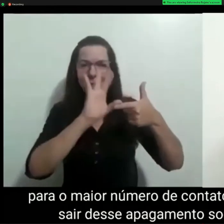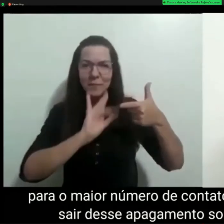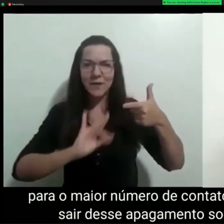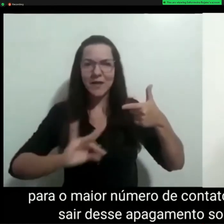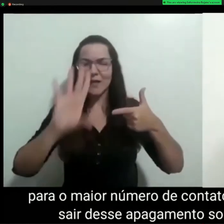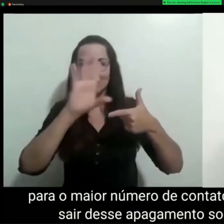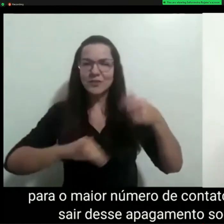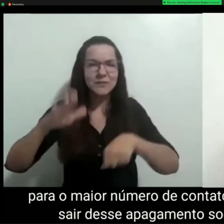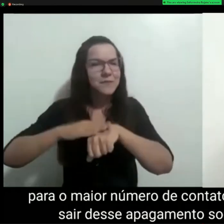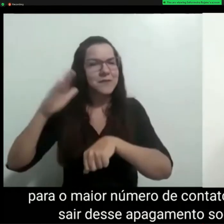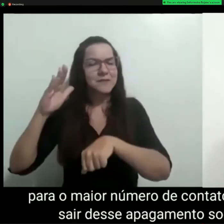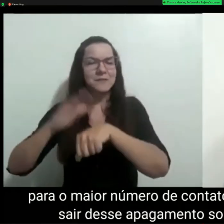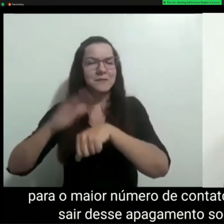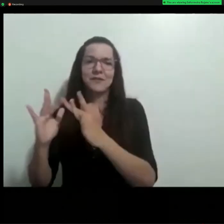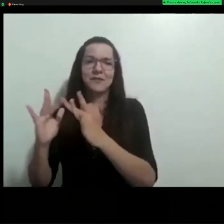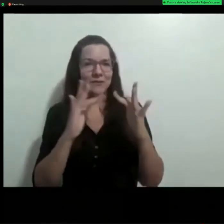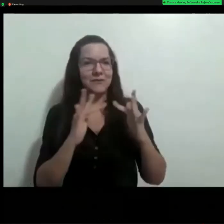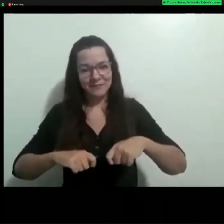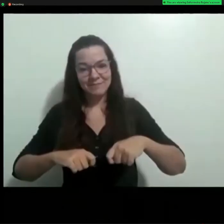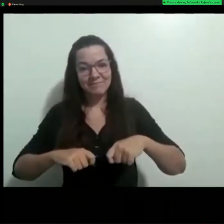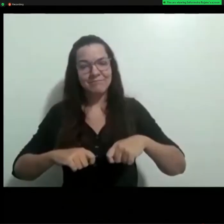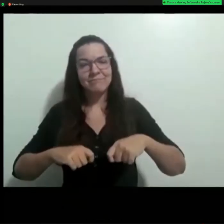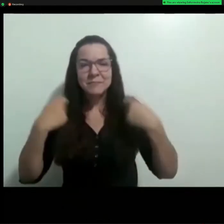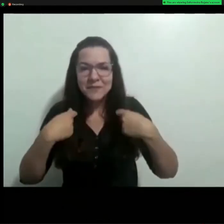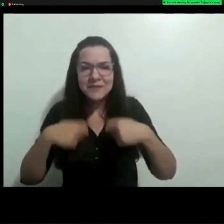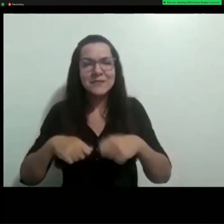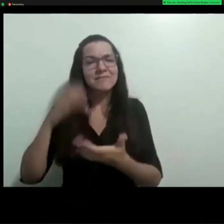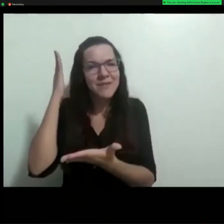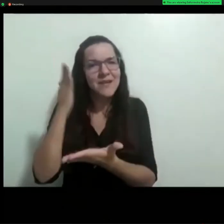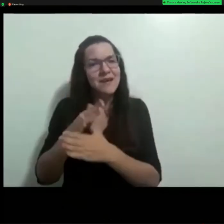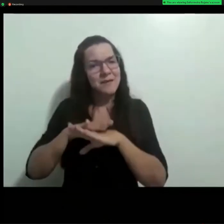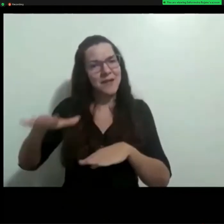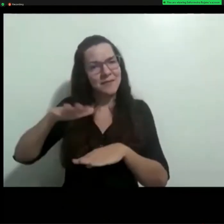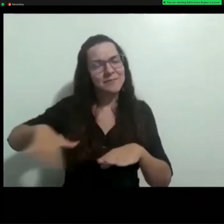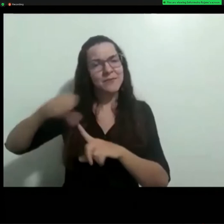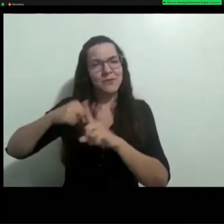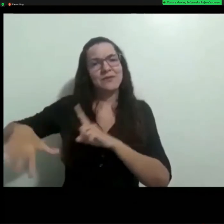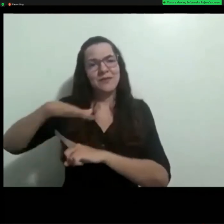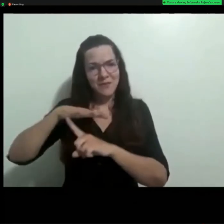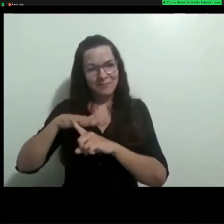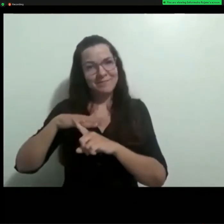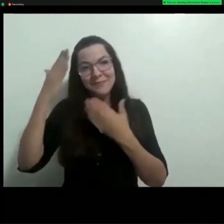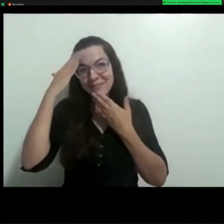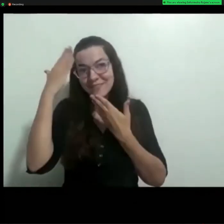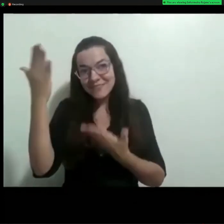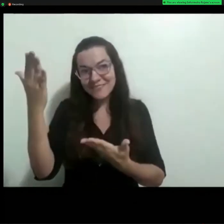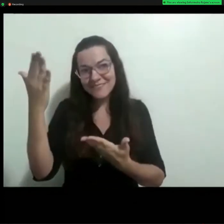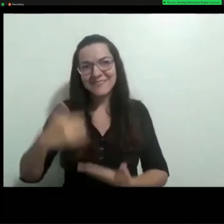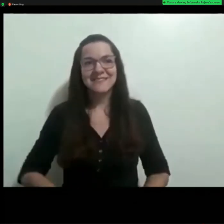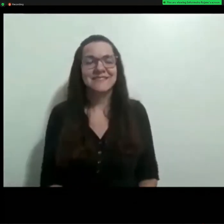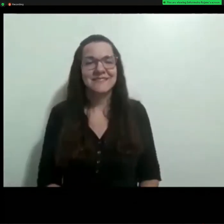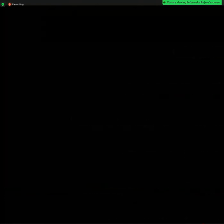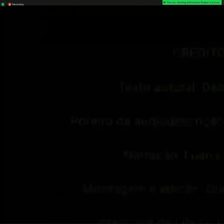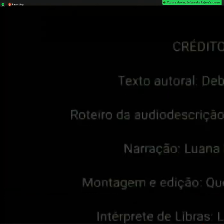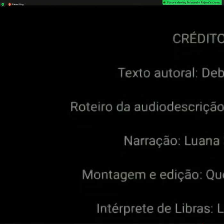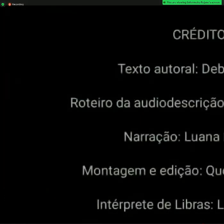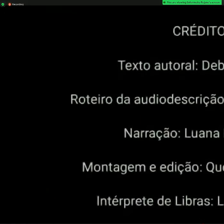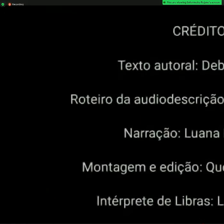À esquerda, Débora Prats aparece em tela congelada sorrindo enquanto a intérprete de Libras conclui a sinalização.